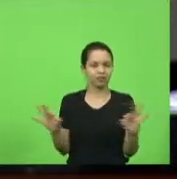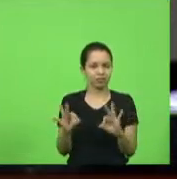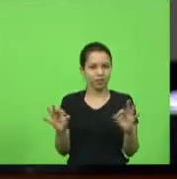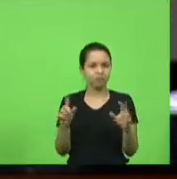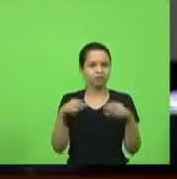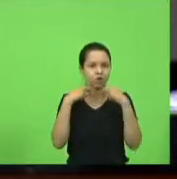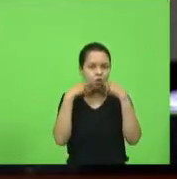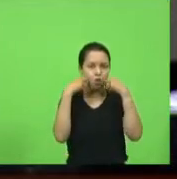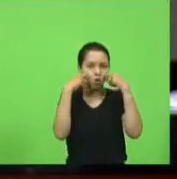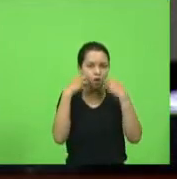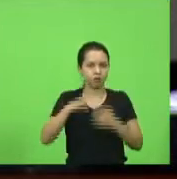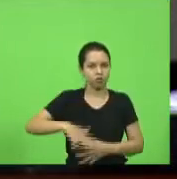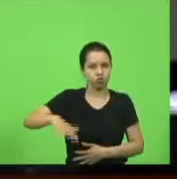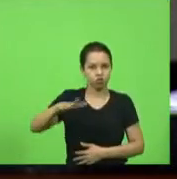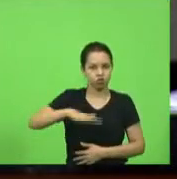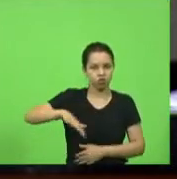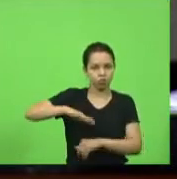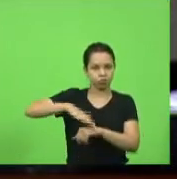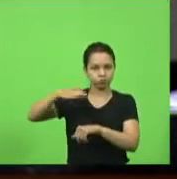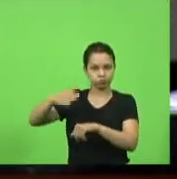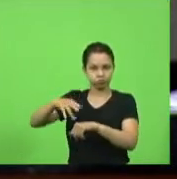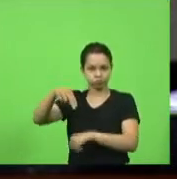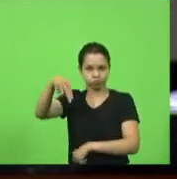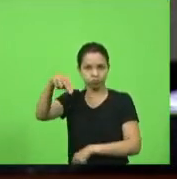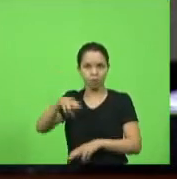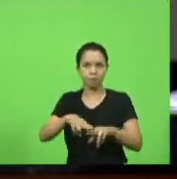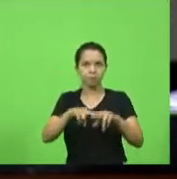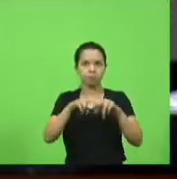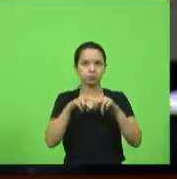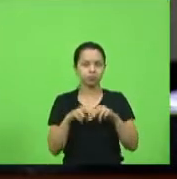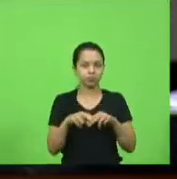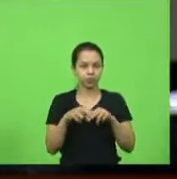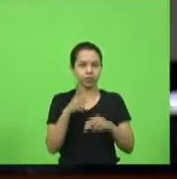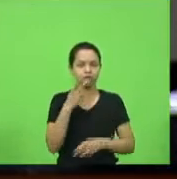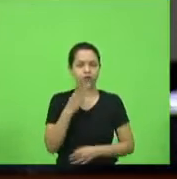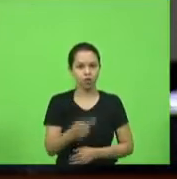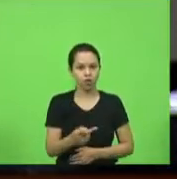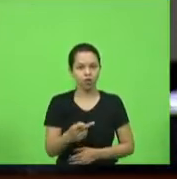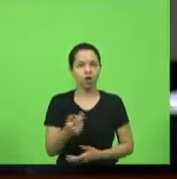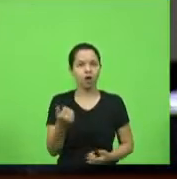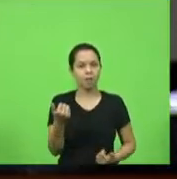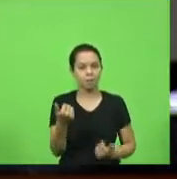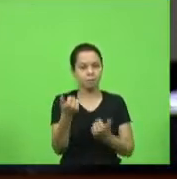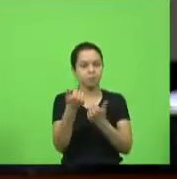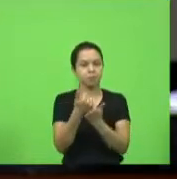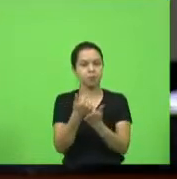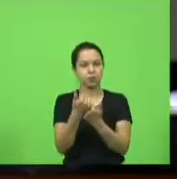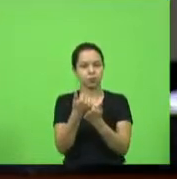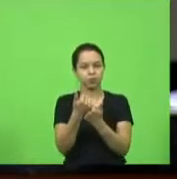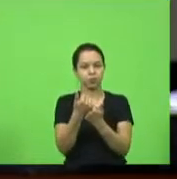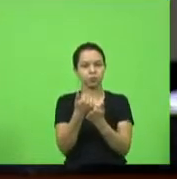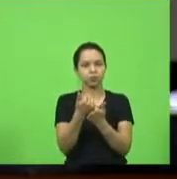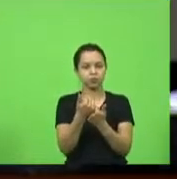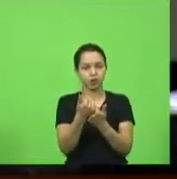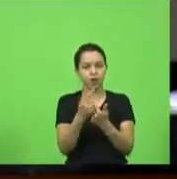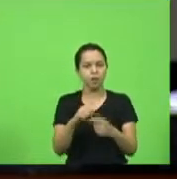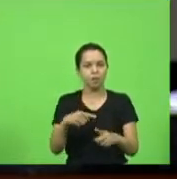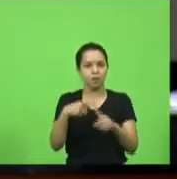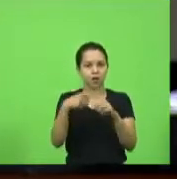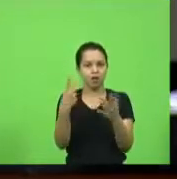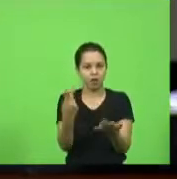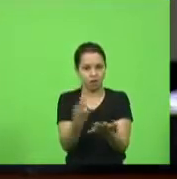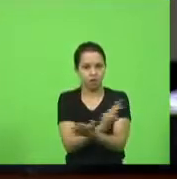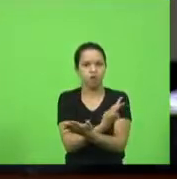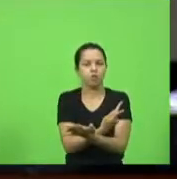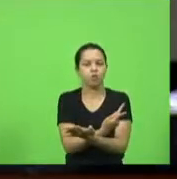região do Planalto Norte. Por isso, eu deixo aqui total apoio a mais esse erro do comando da